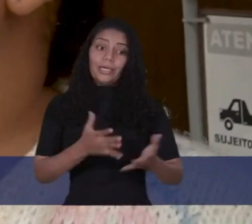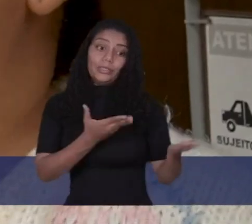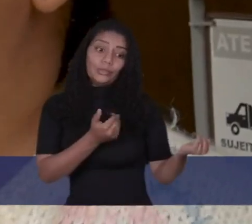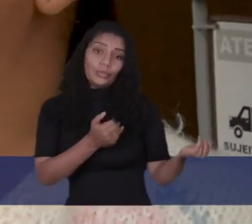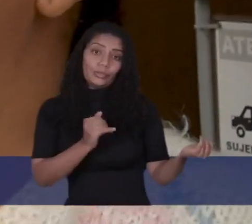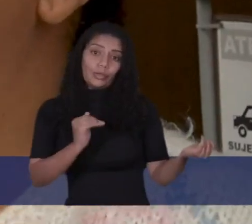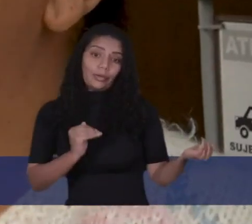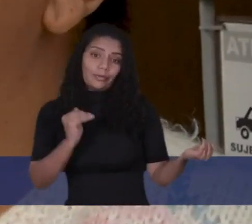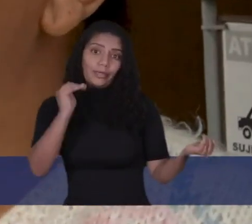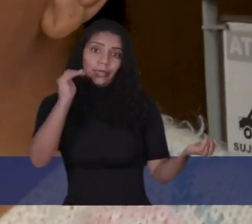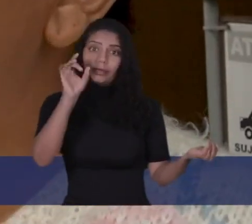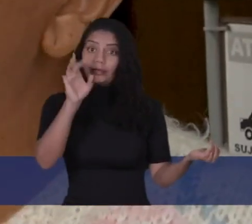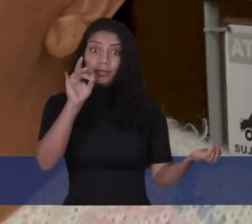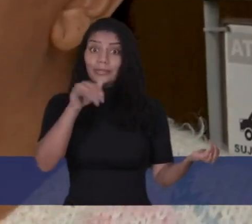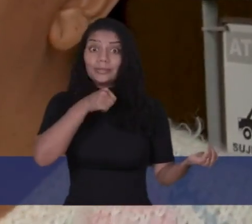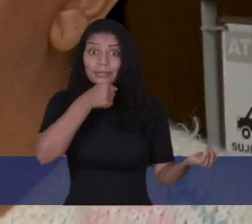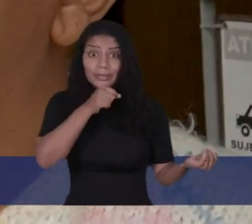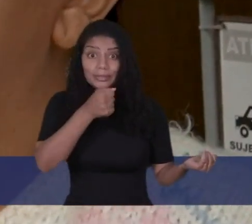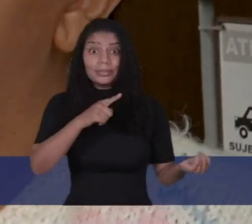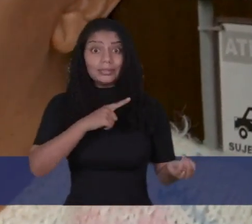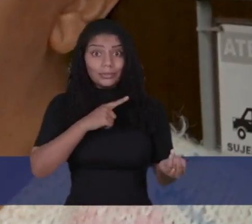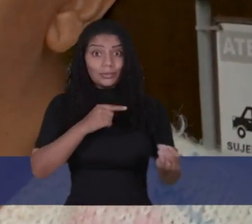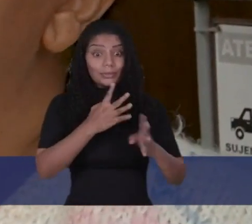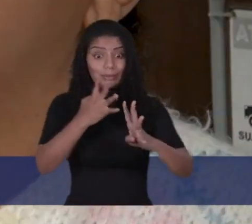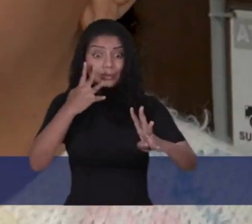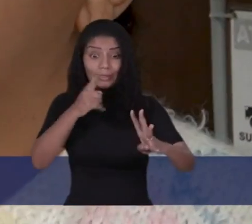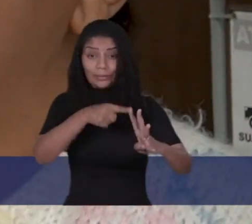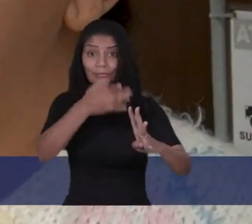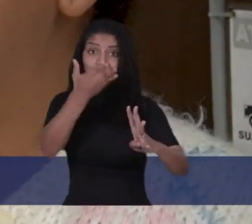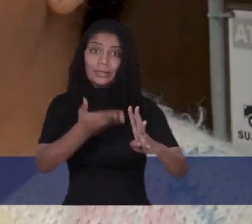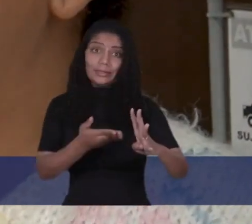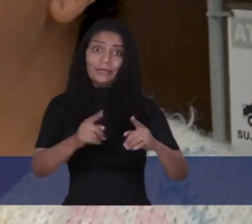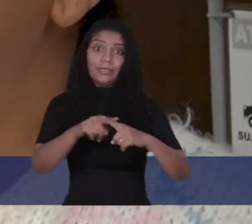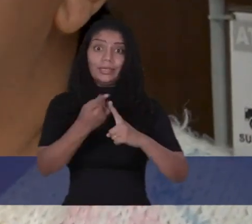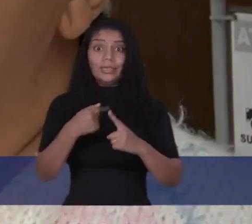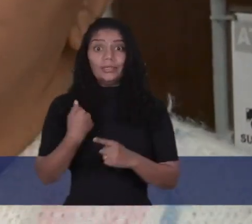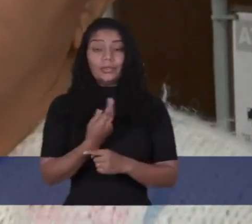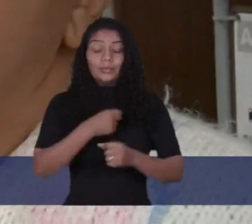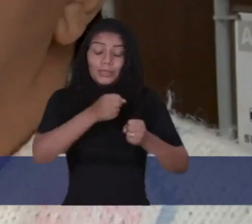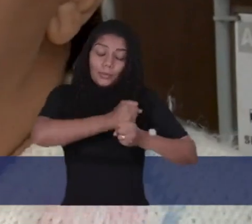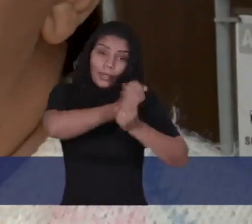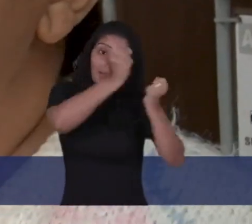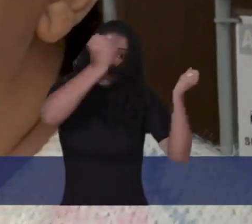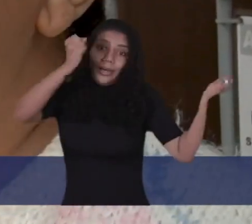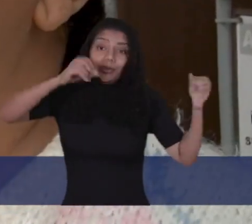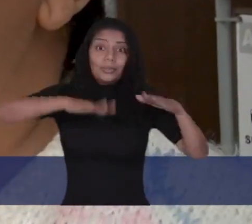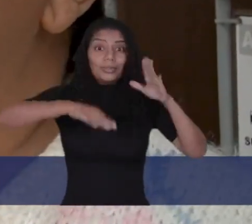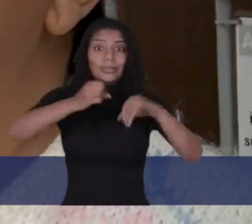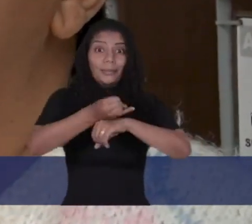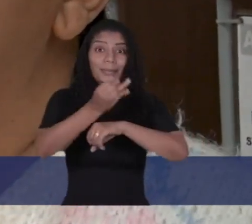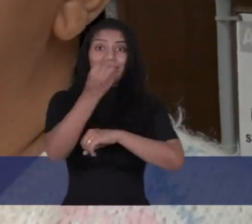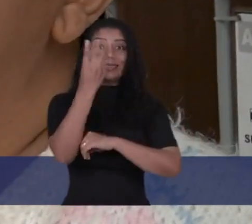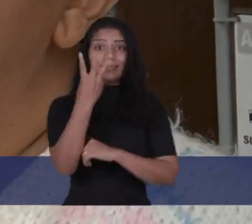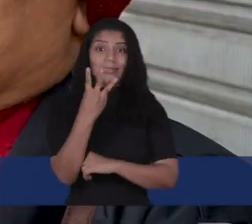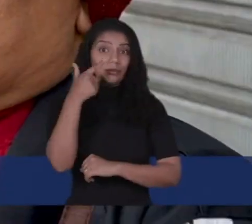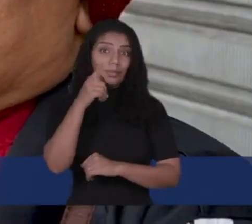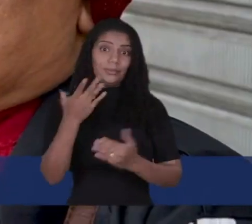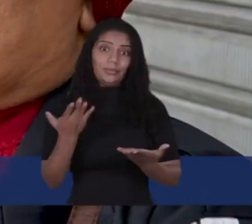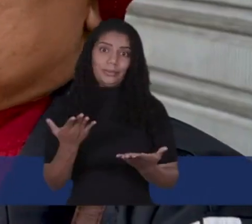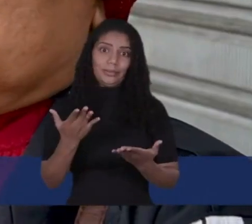é só adolescente, tem idoso que fica aqui na fila. Então você tem que vir muito cedo, tem gente que está vindo três horas para conseguir.